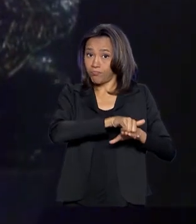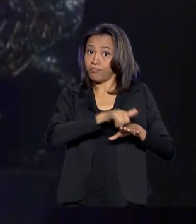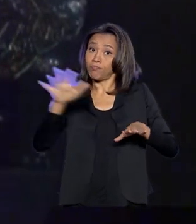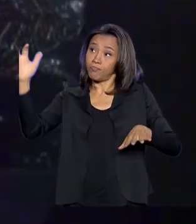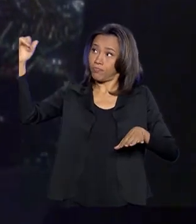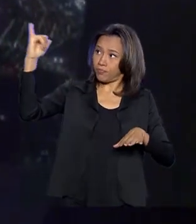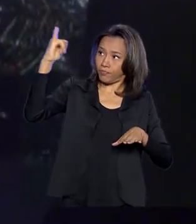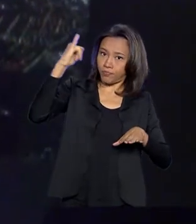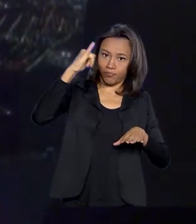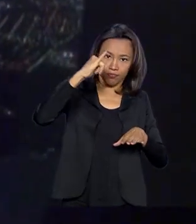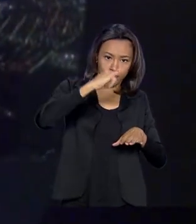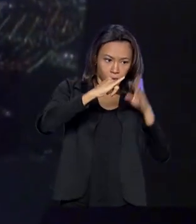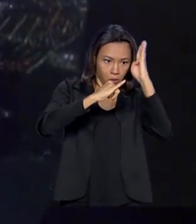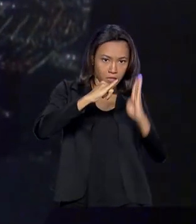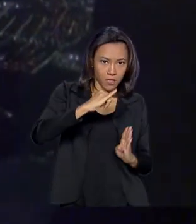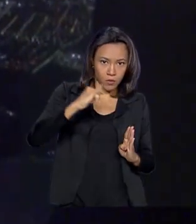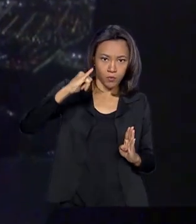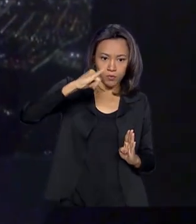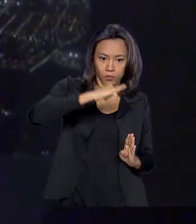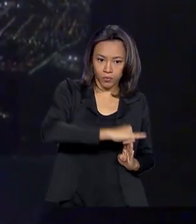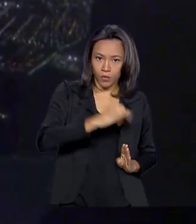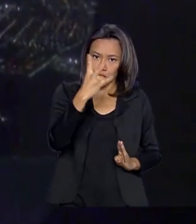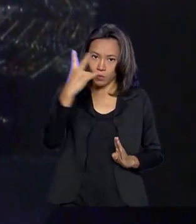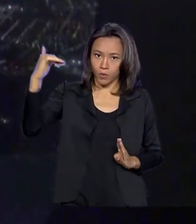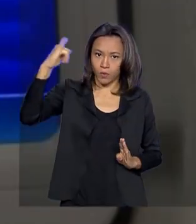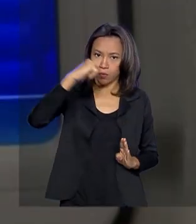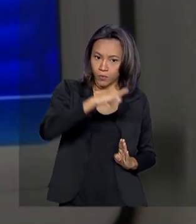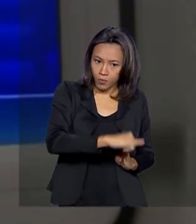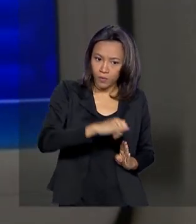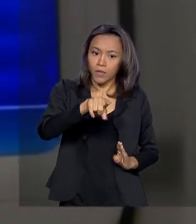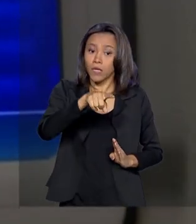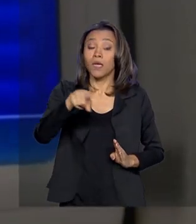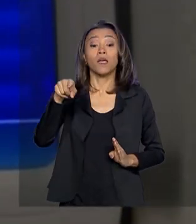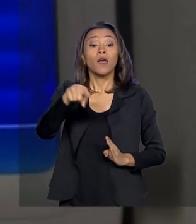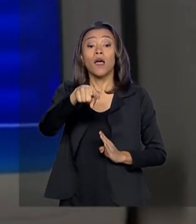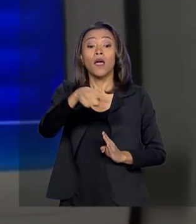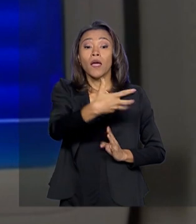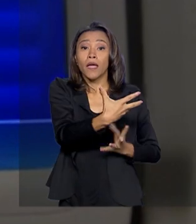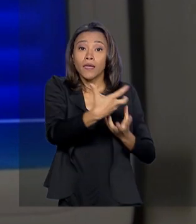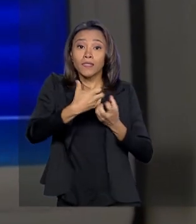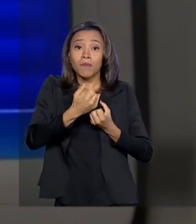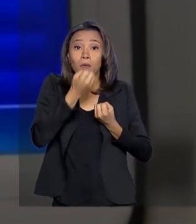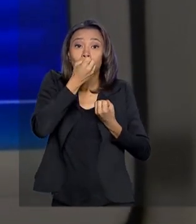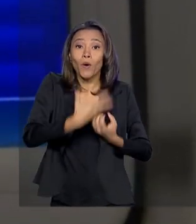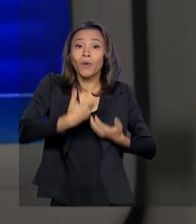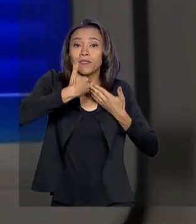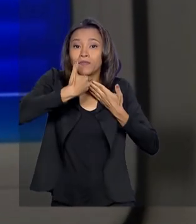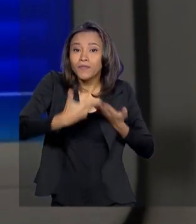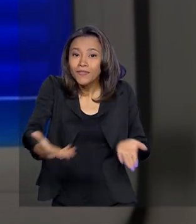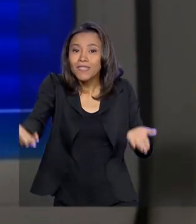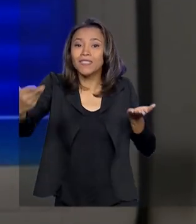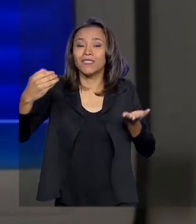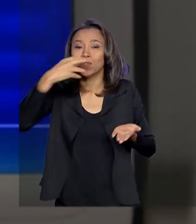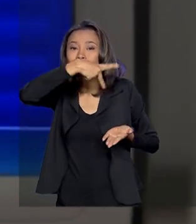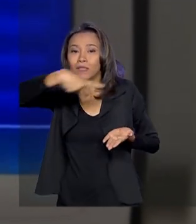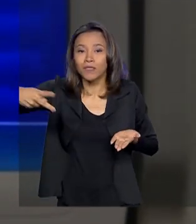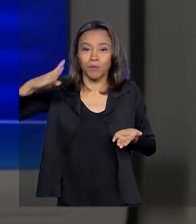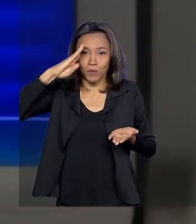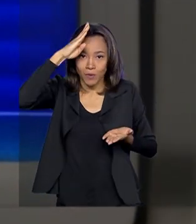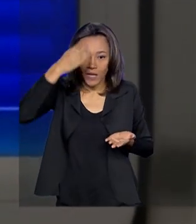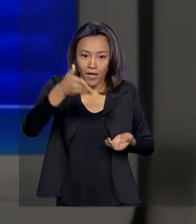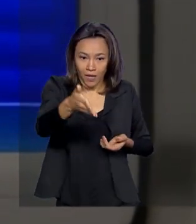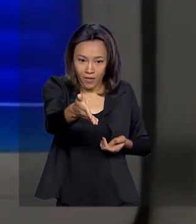brasileiro, passageiros, tripulação e equipe de apoio receberam a mensagem de boas-vindas do presidente Jair Bolsonaro.